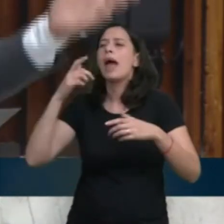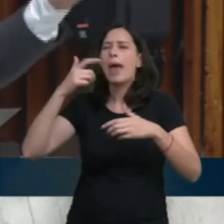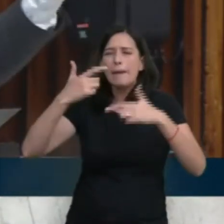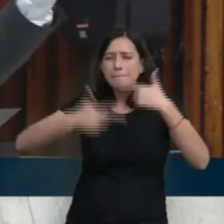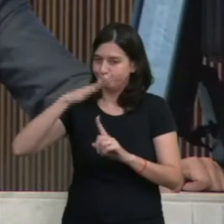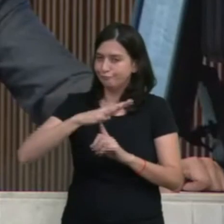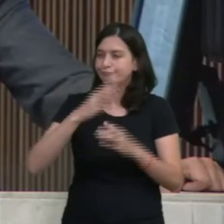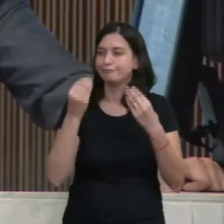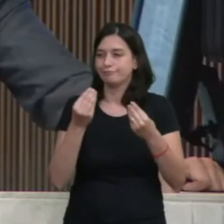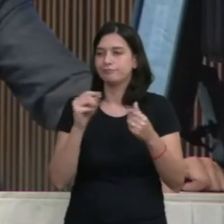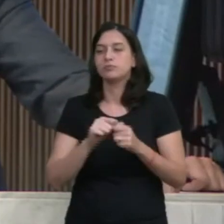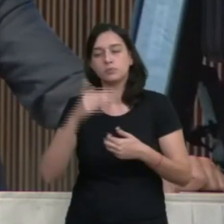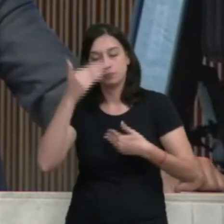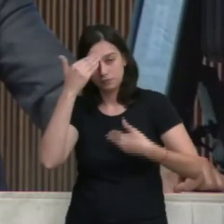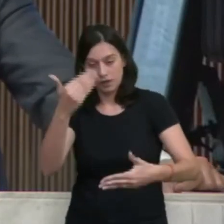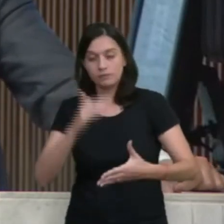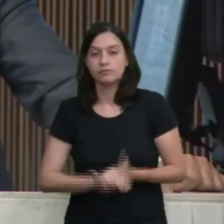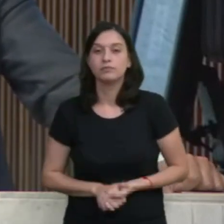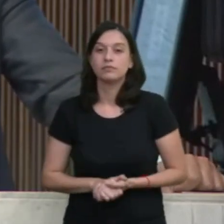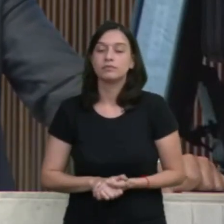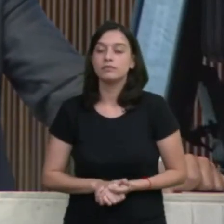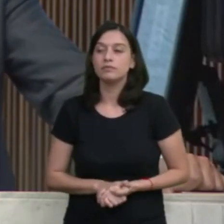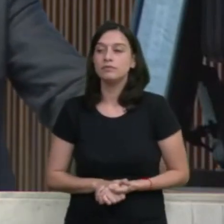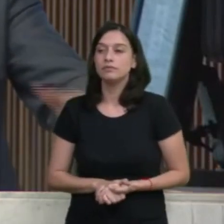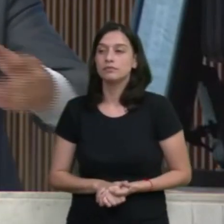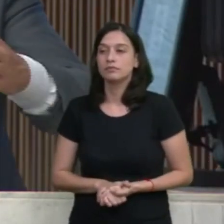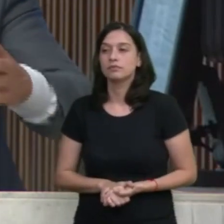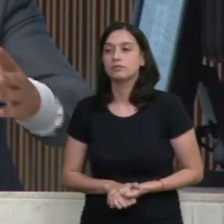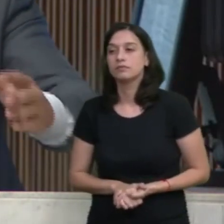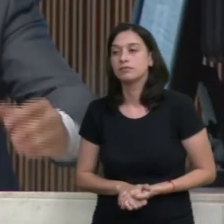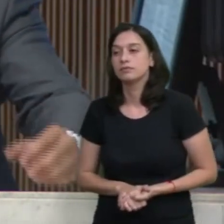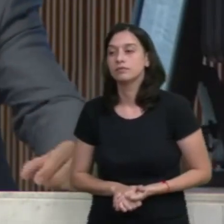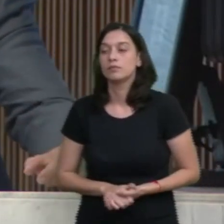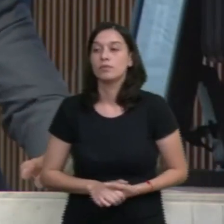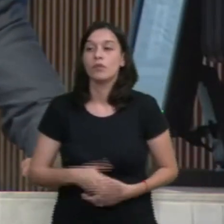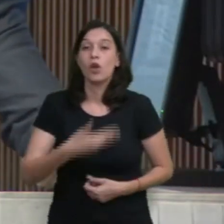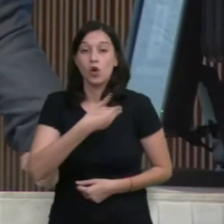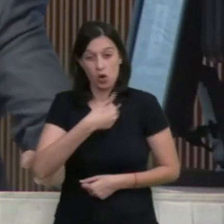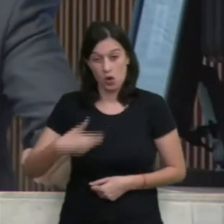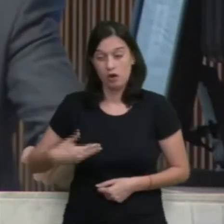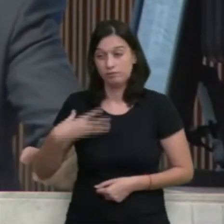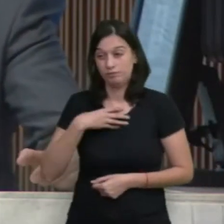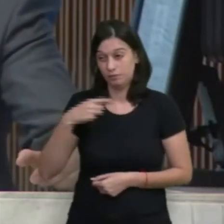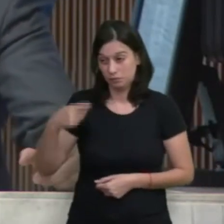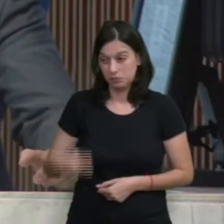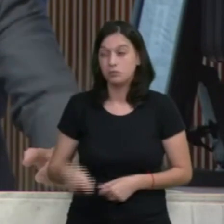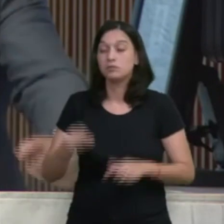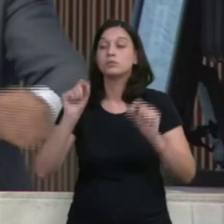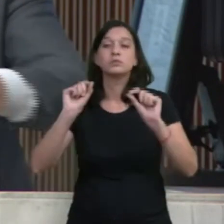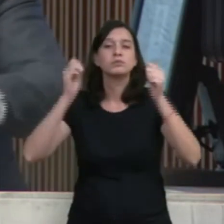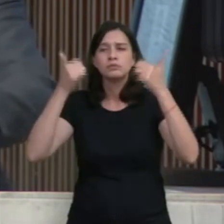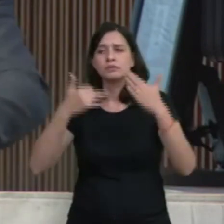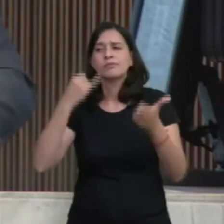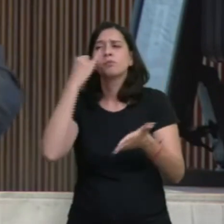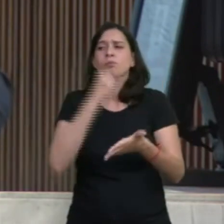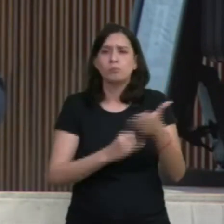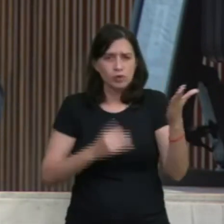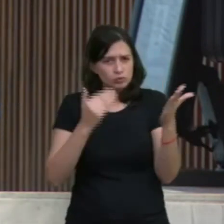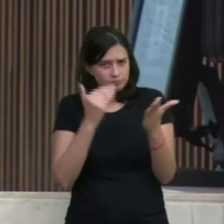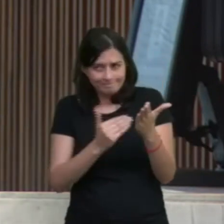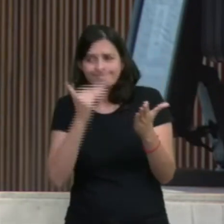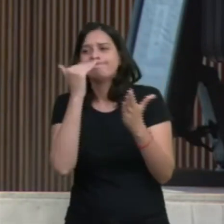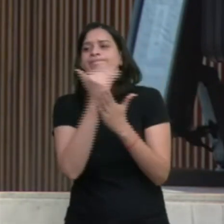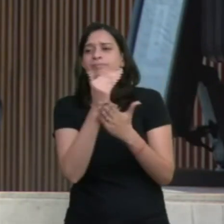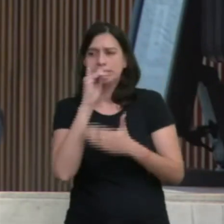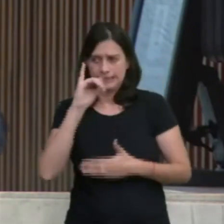porque impacta. Segundo o próprio governo, o aumento na líquida de CMS é para ter